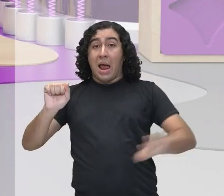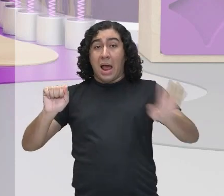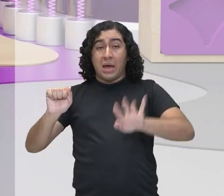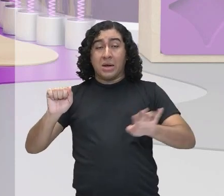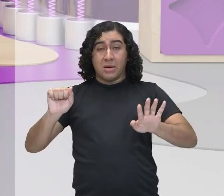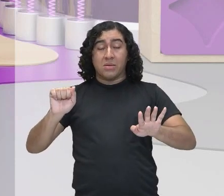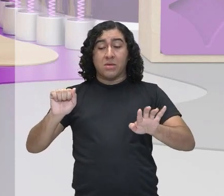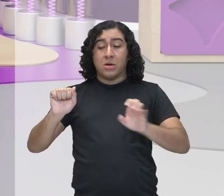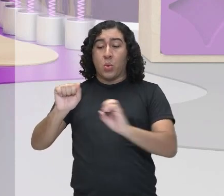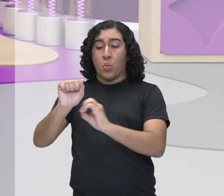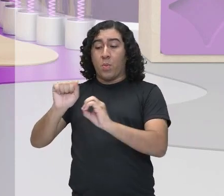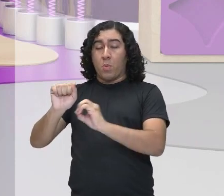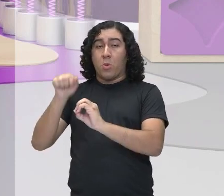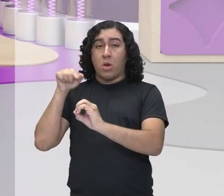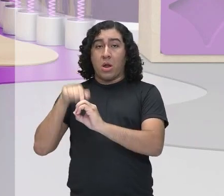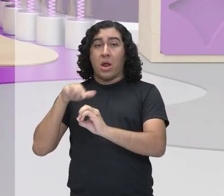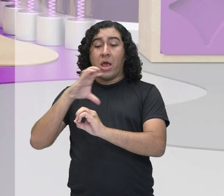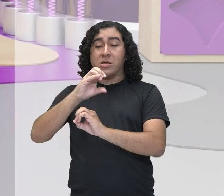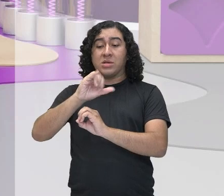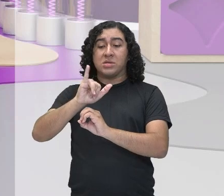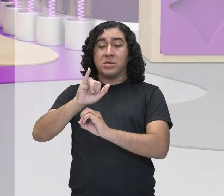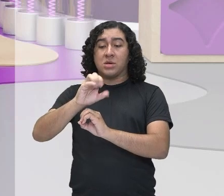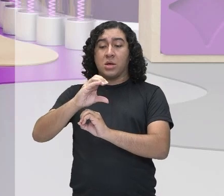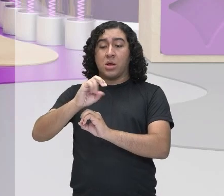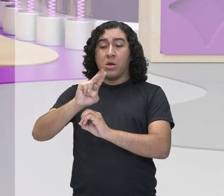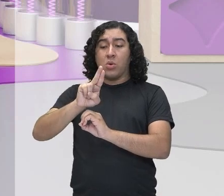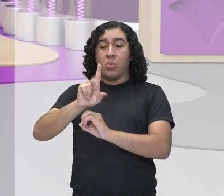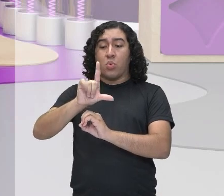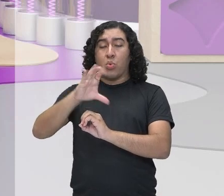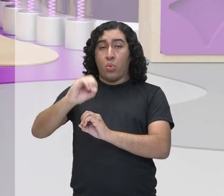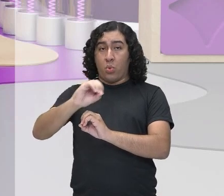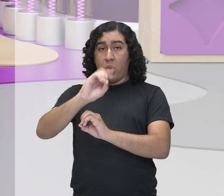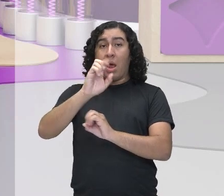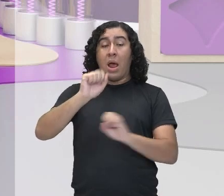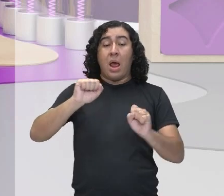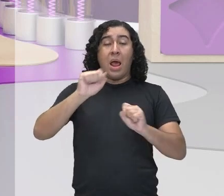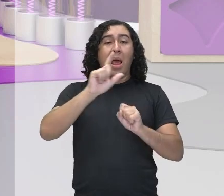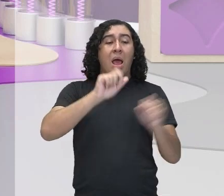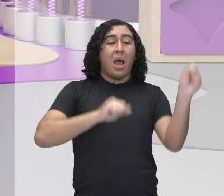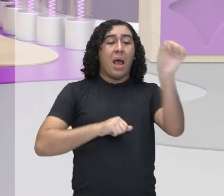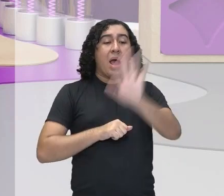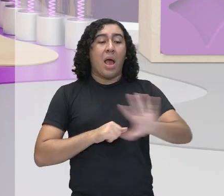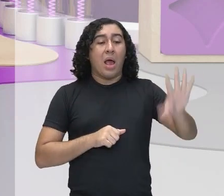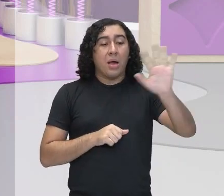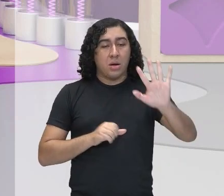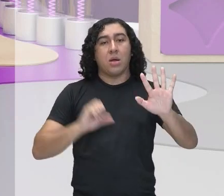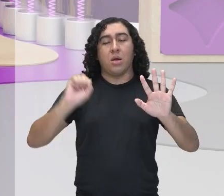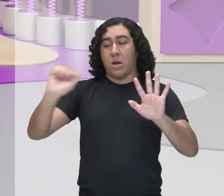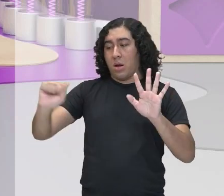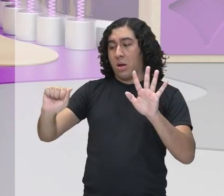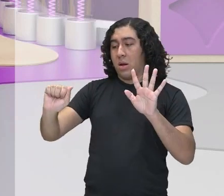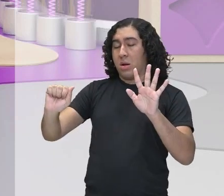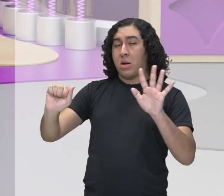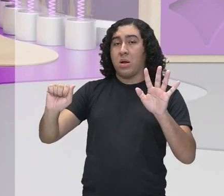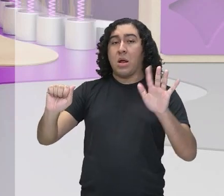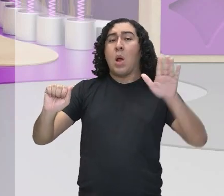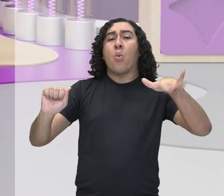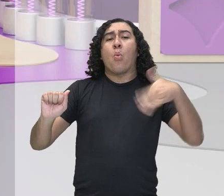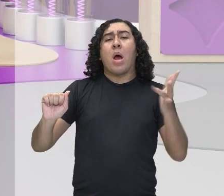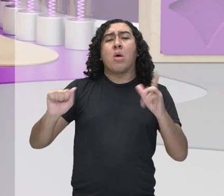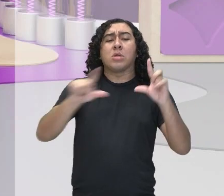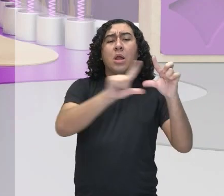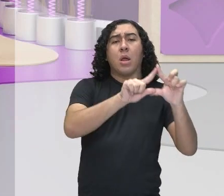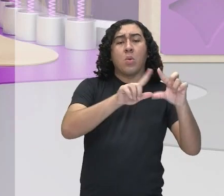bolinha tá representando o círculo. Então, eu estou falando da área do círculo. Então, uma área do círculo, como que é a forma?